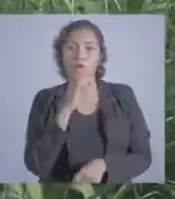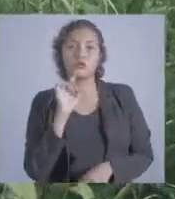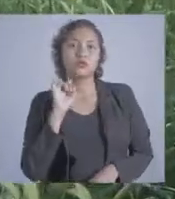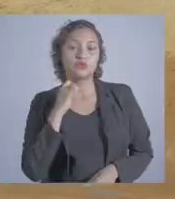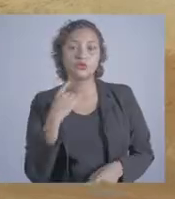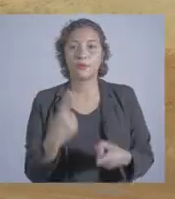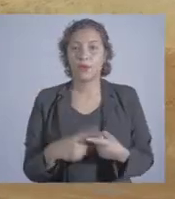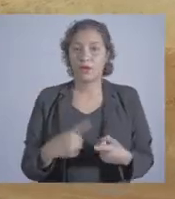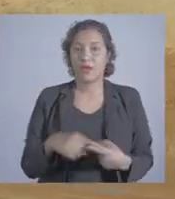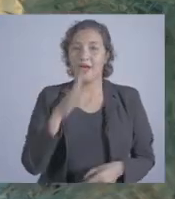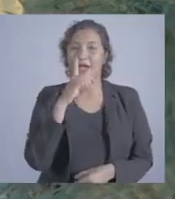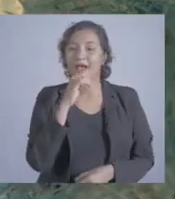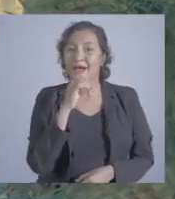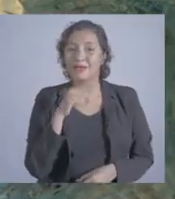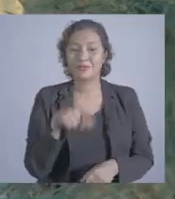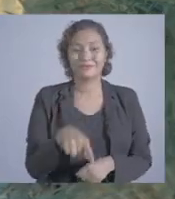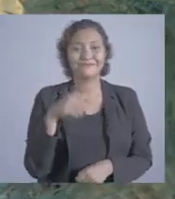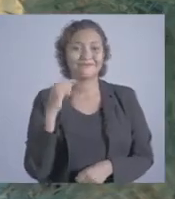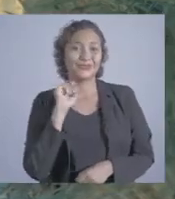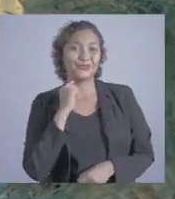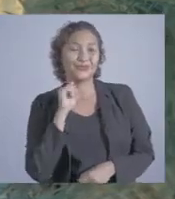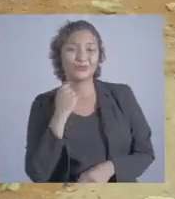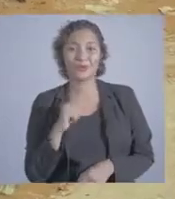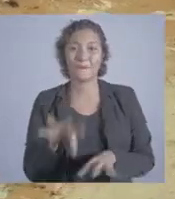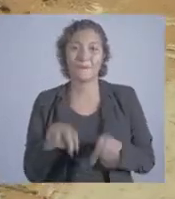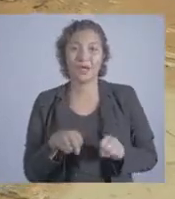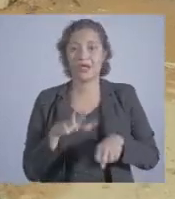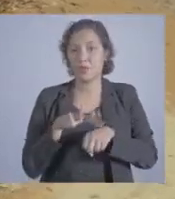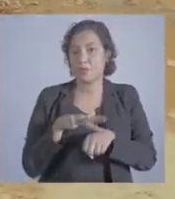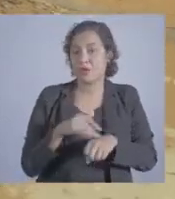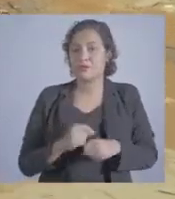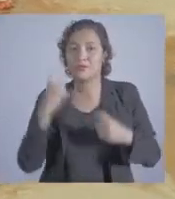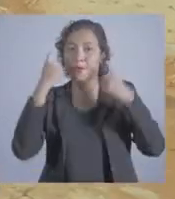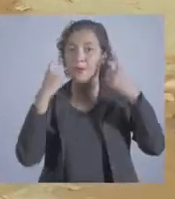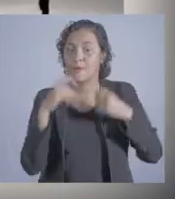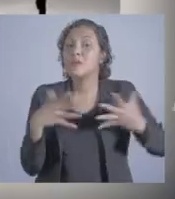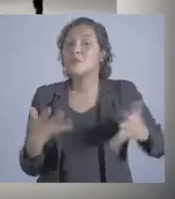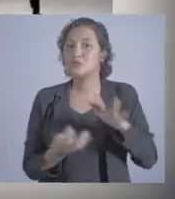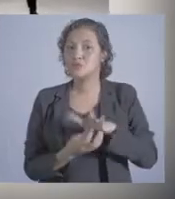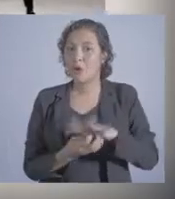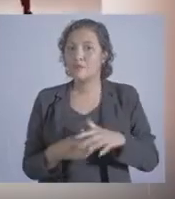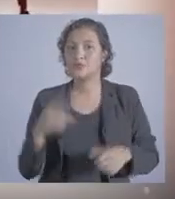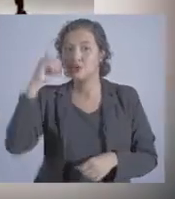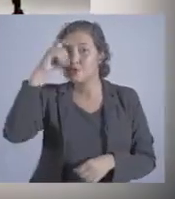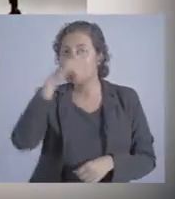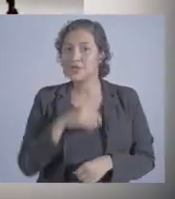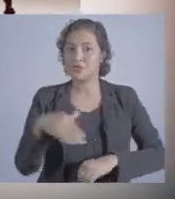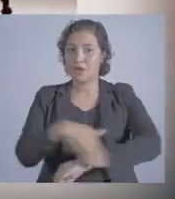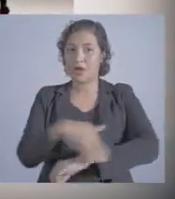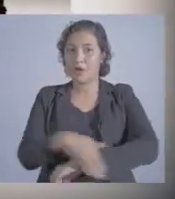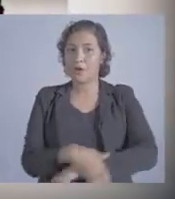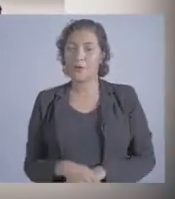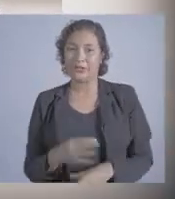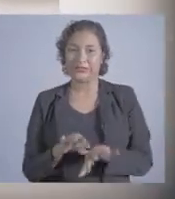saneamento, porque aqui essa água que corre é uma água contaminada. Nós corremos o risco de pegar doença e quando chove, a nossa situação